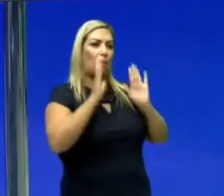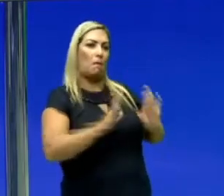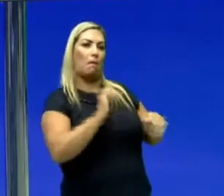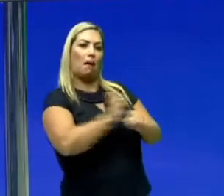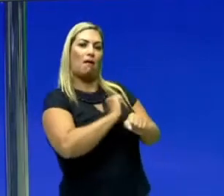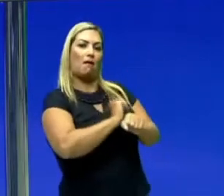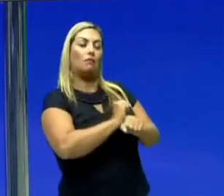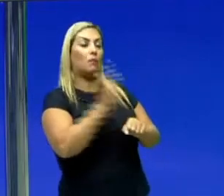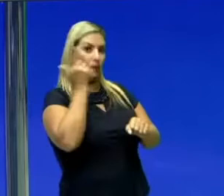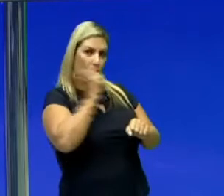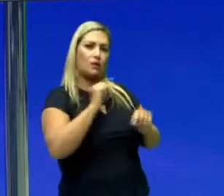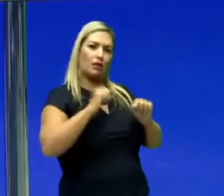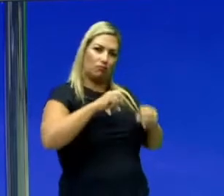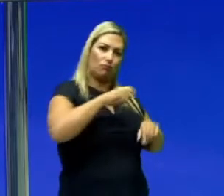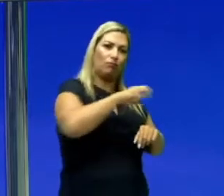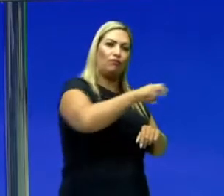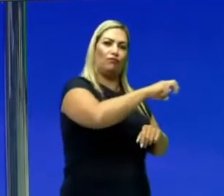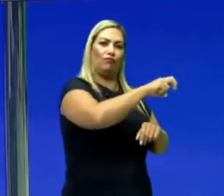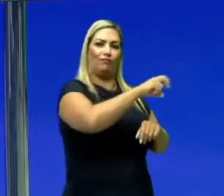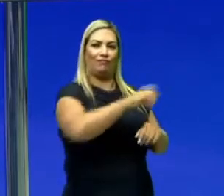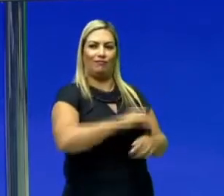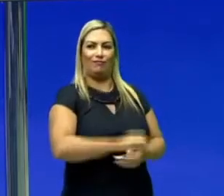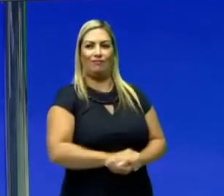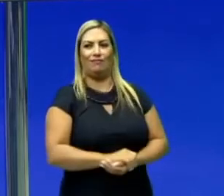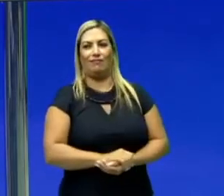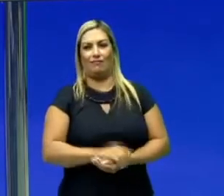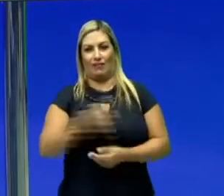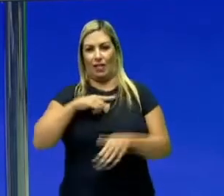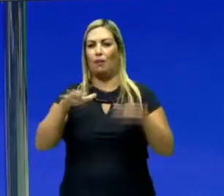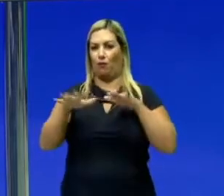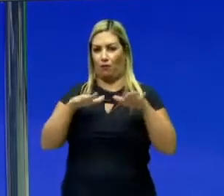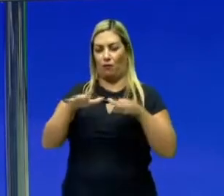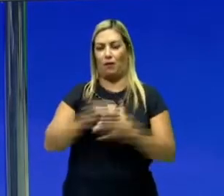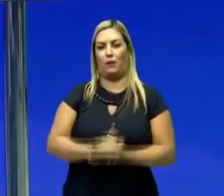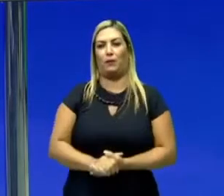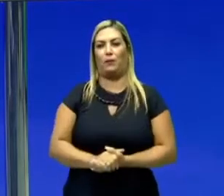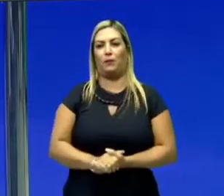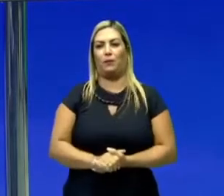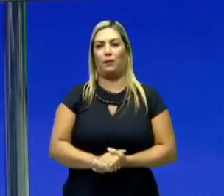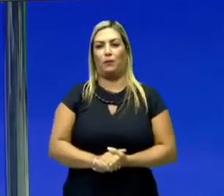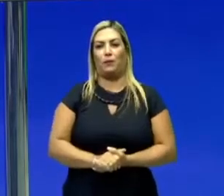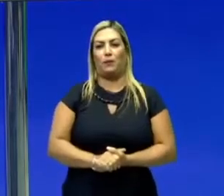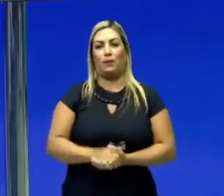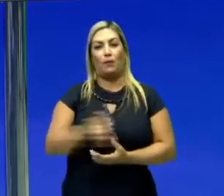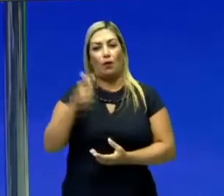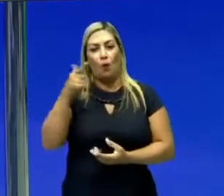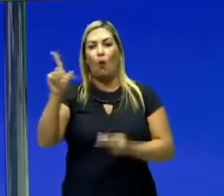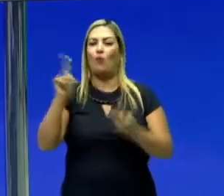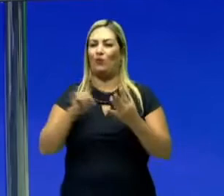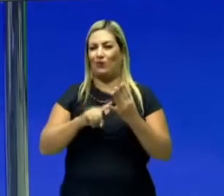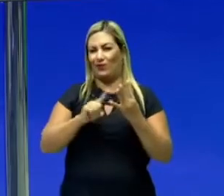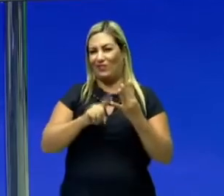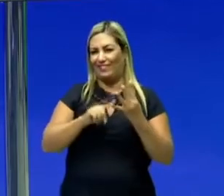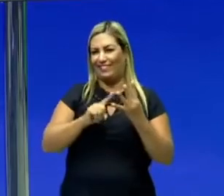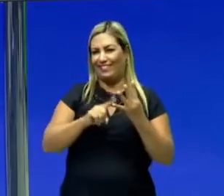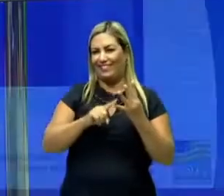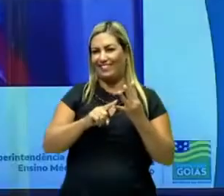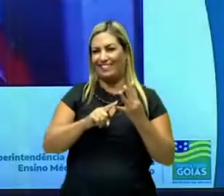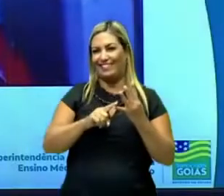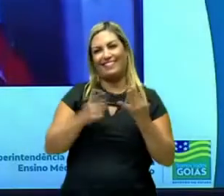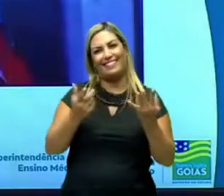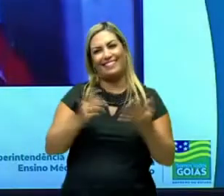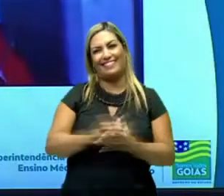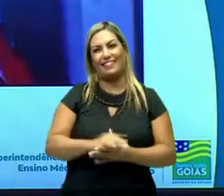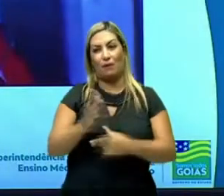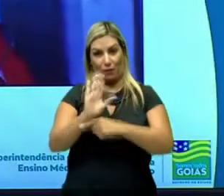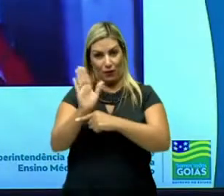lugar. Mas ele sai do lugar, tá? Porque a gente não vai ter movimentação aqui. E aí, olha só. O outro caso que a gente tinha aqui... Fazer o quê,